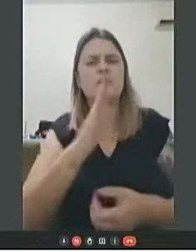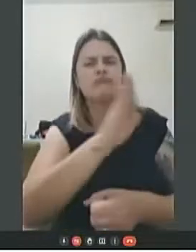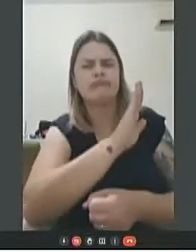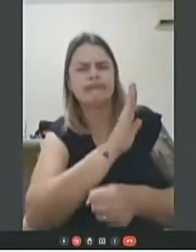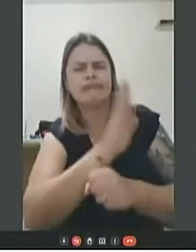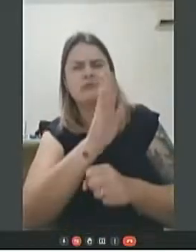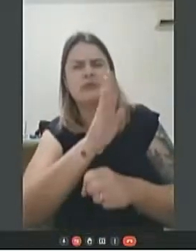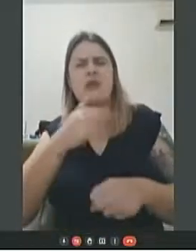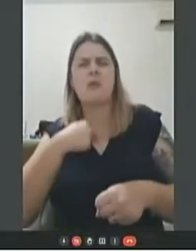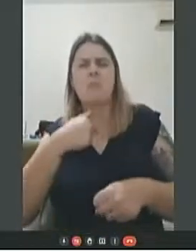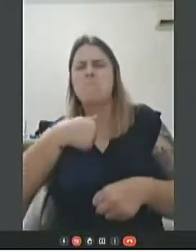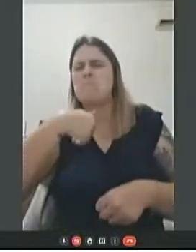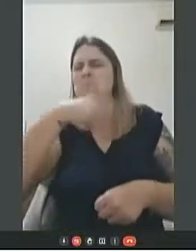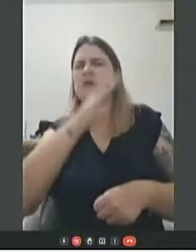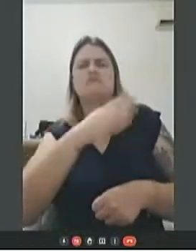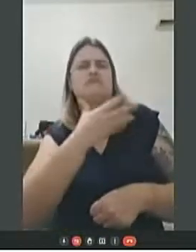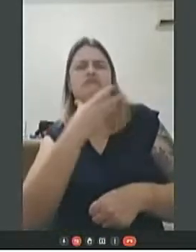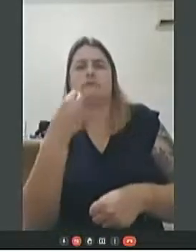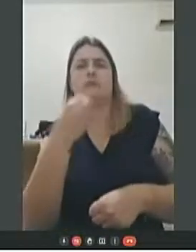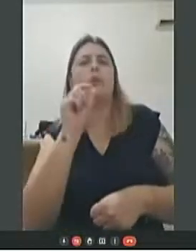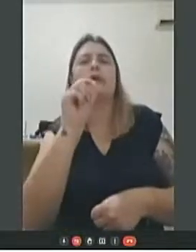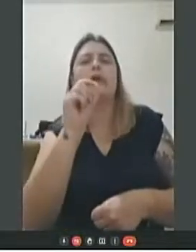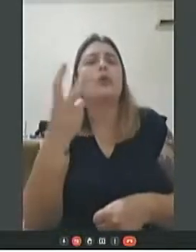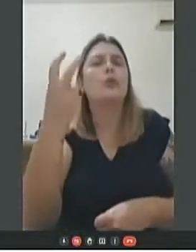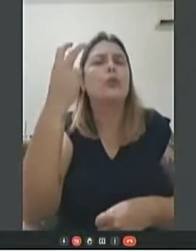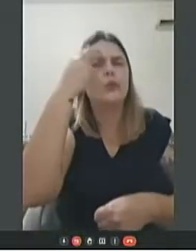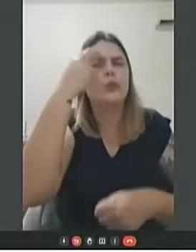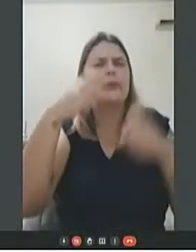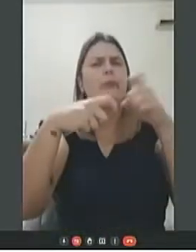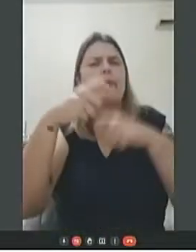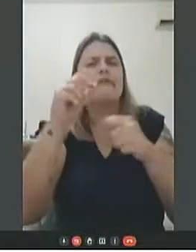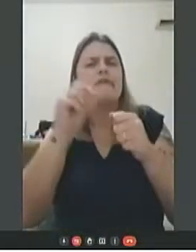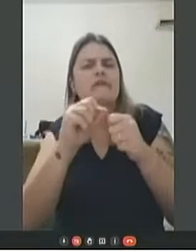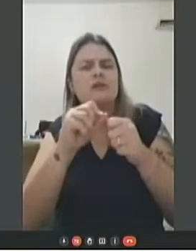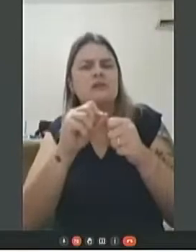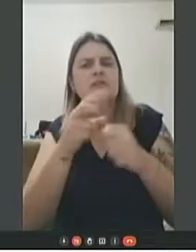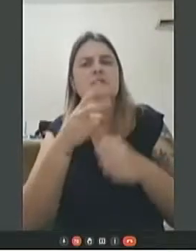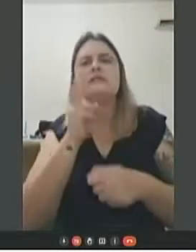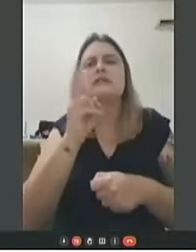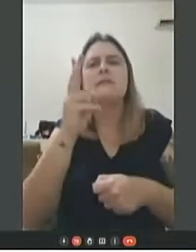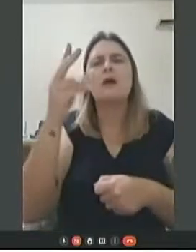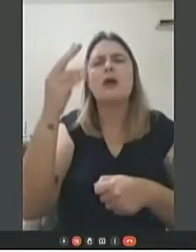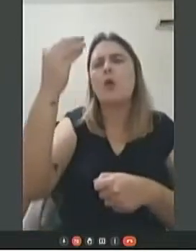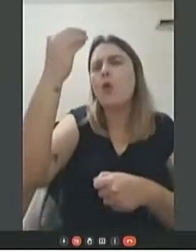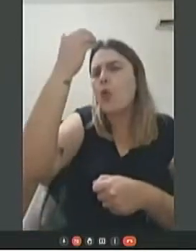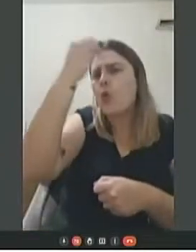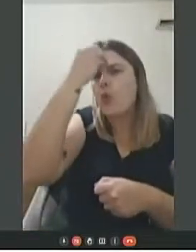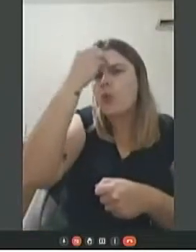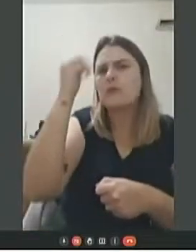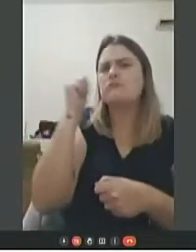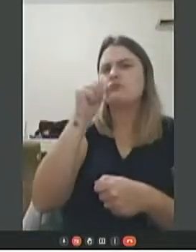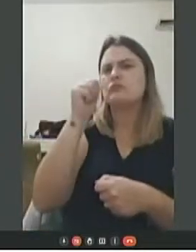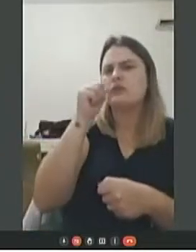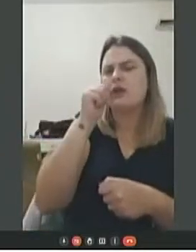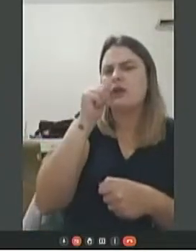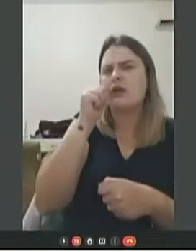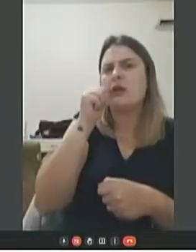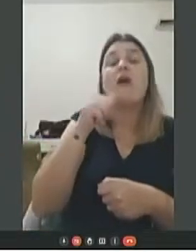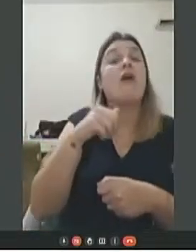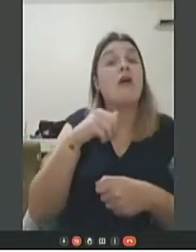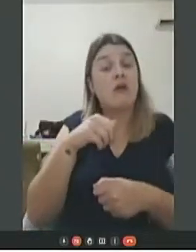gosto, porque o que a cultura do estupro faz? sempre tentam culpar a vítima para justificar a violência.